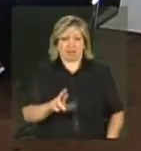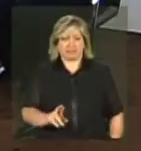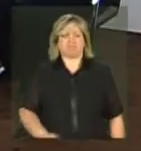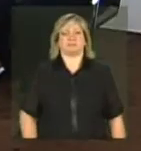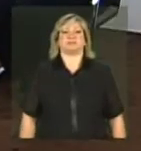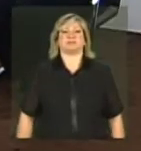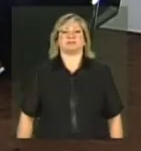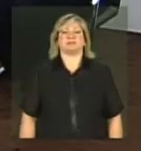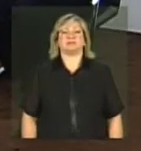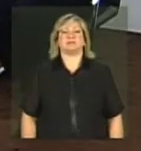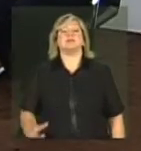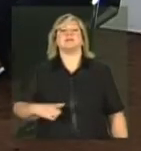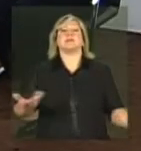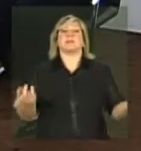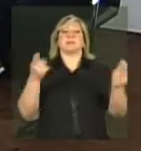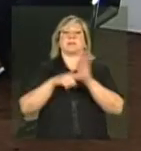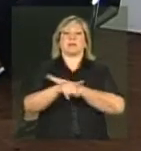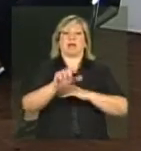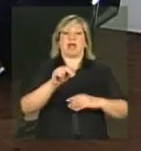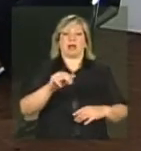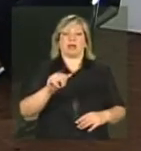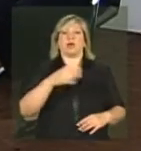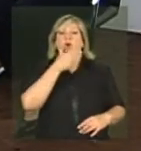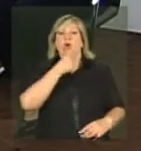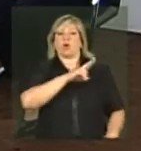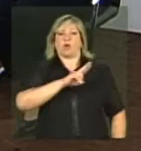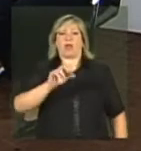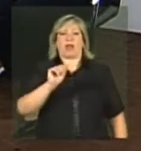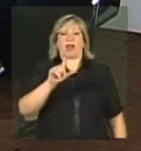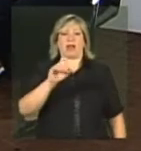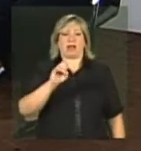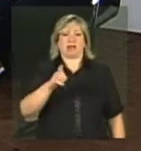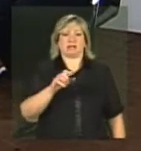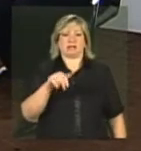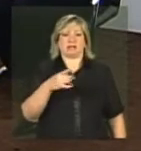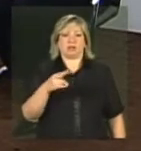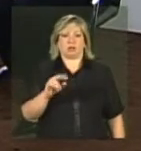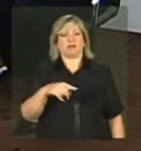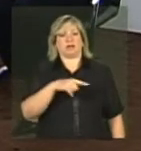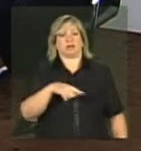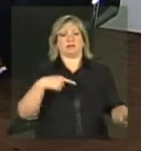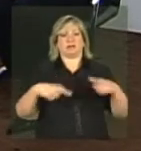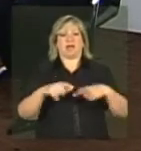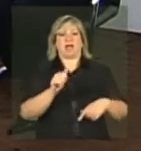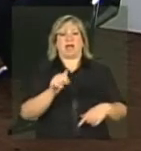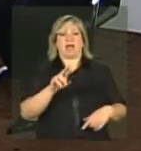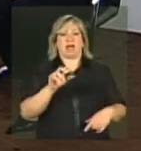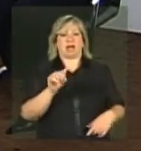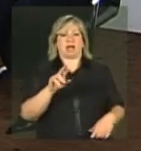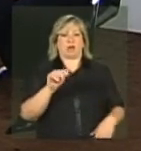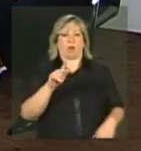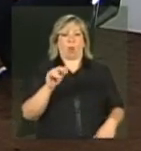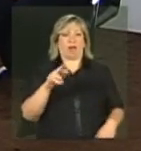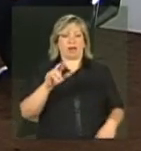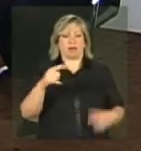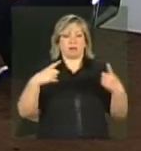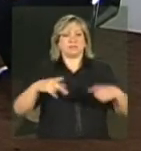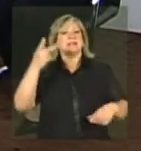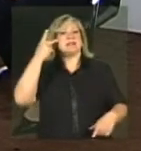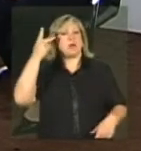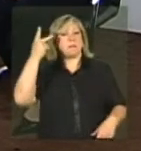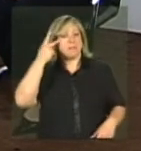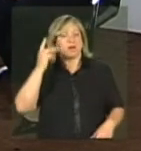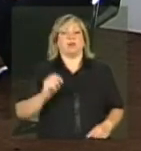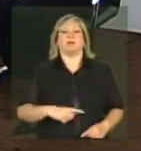Alexandro, que é gestor em Araraguara, no estado de São Paulo, pergunta,